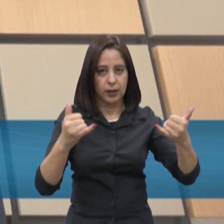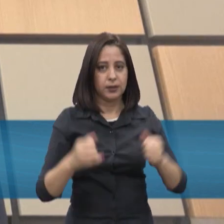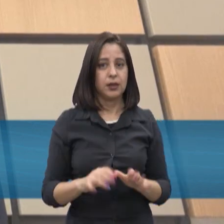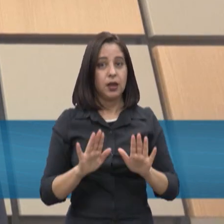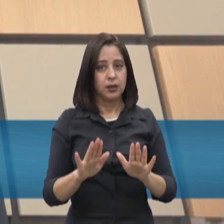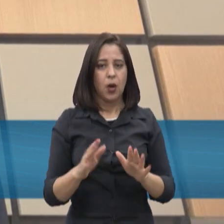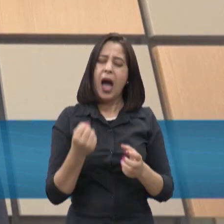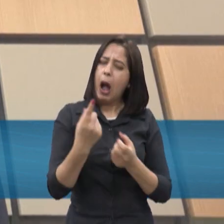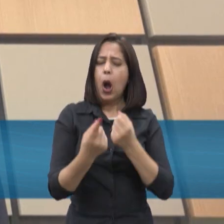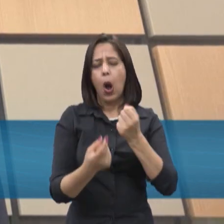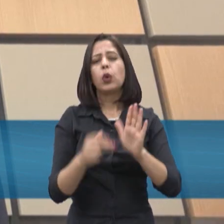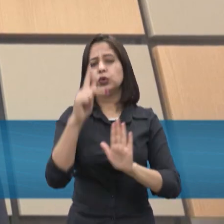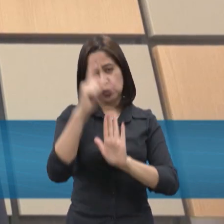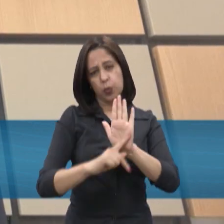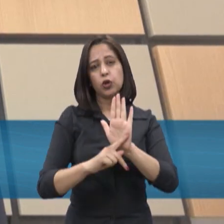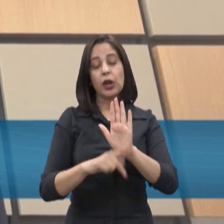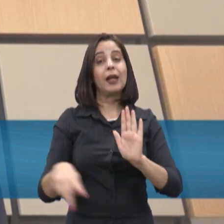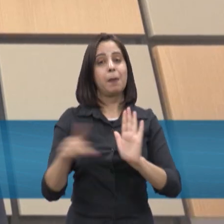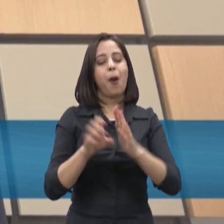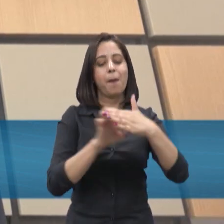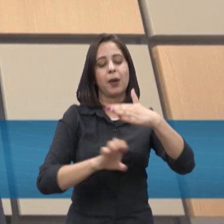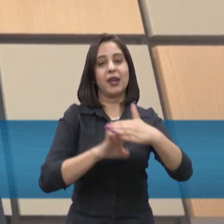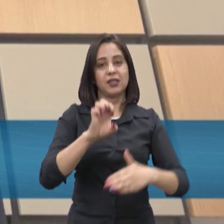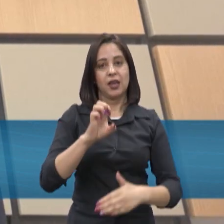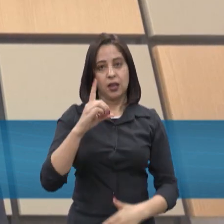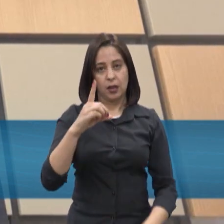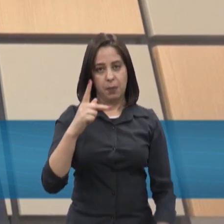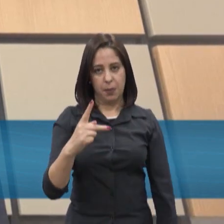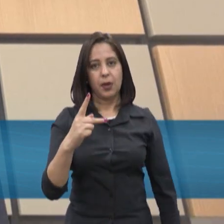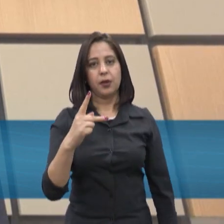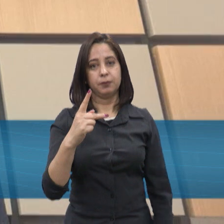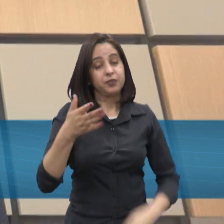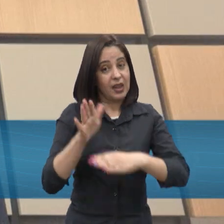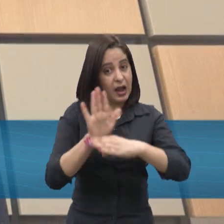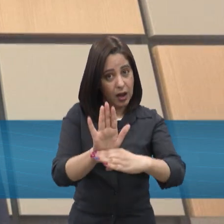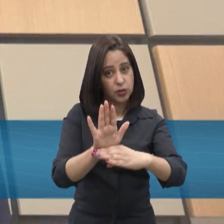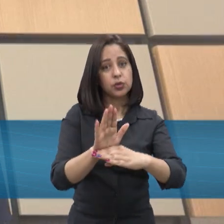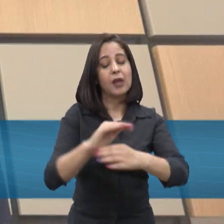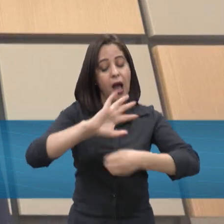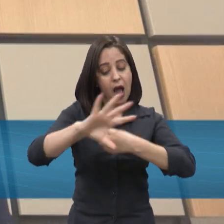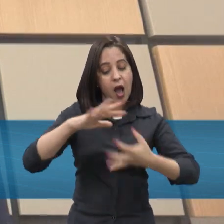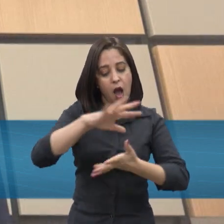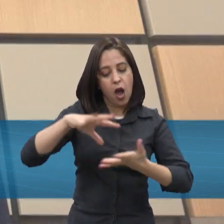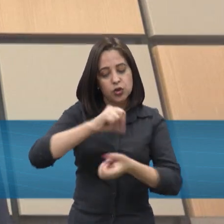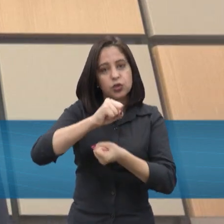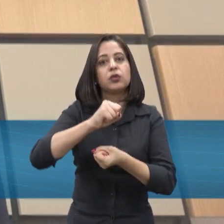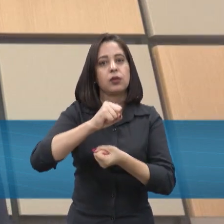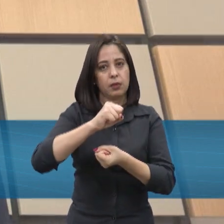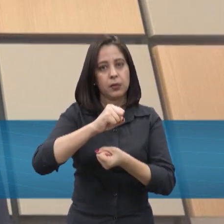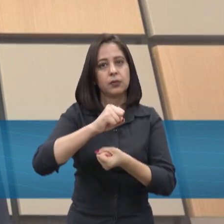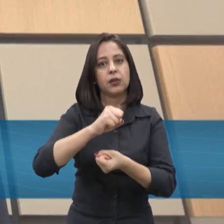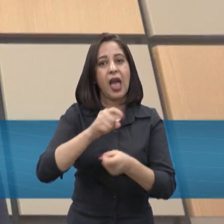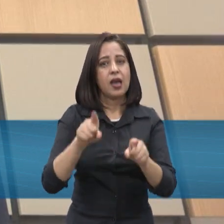programas que a IDP tem para contribuir com a questão da sustentabilidade e para contribuir também